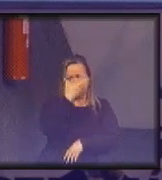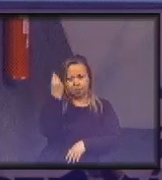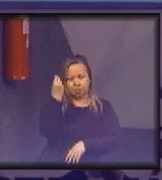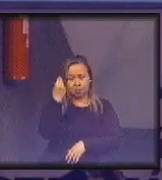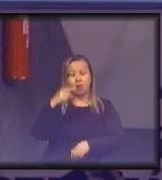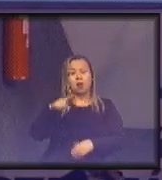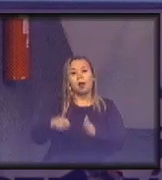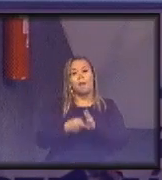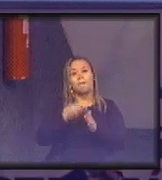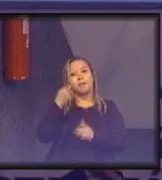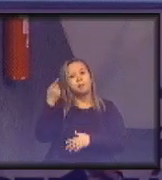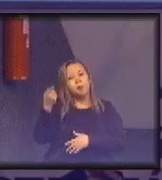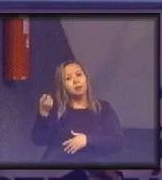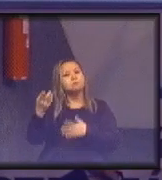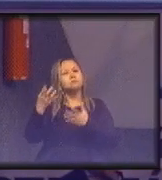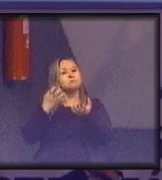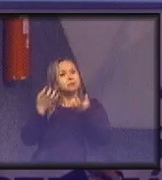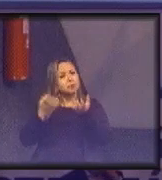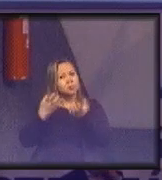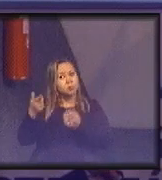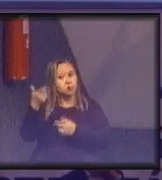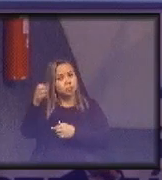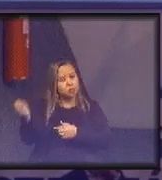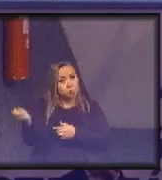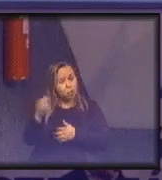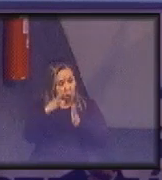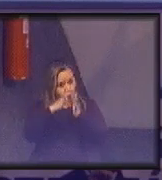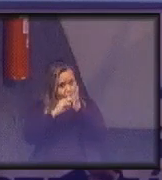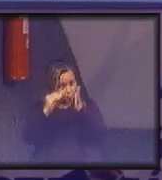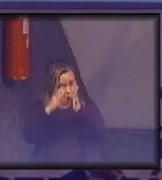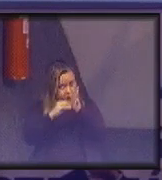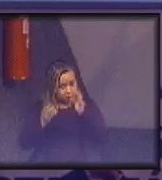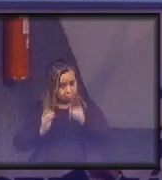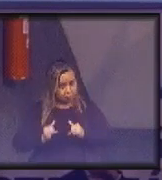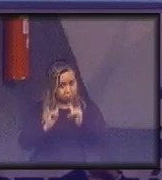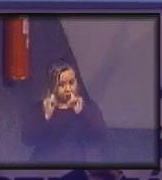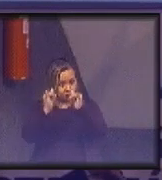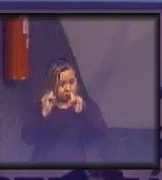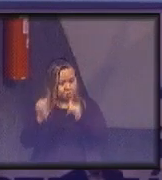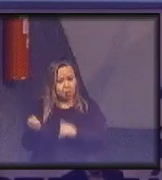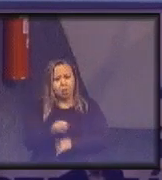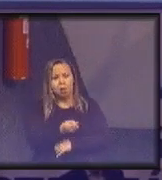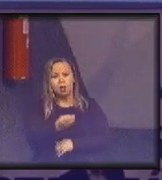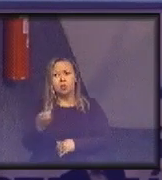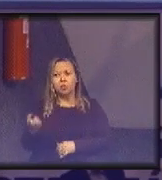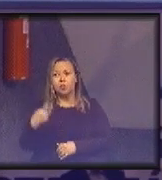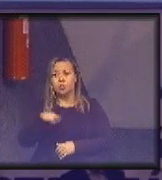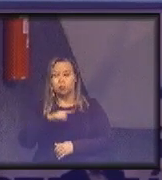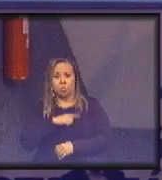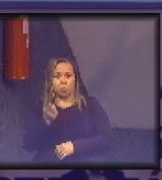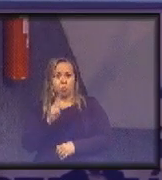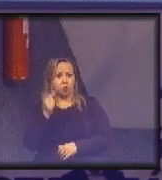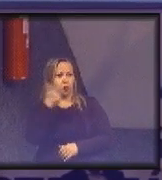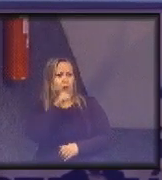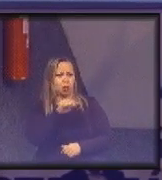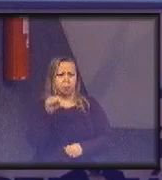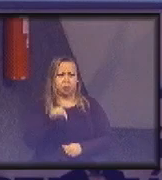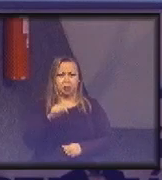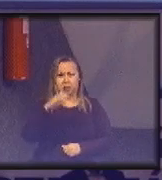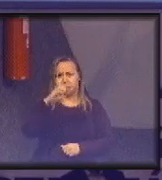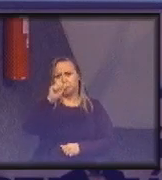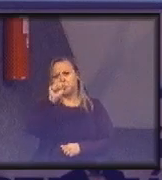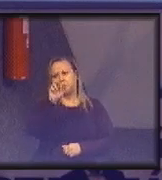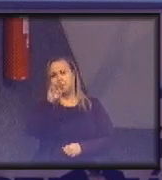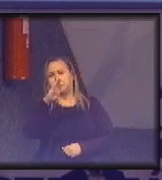buscar um novo paradigma tecnológico. E enquanto a gente não consegue isso, seja no carbono, seja no